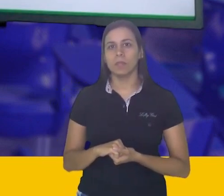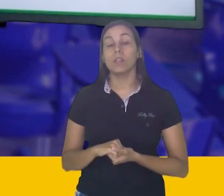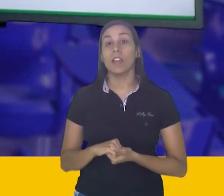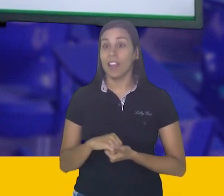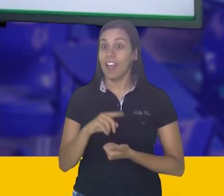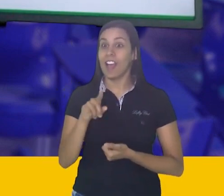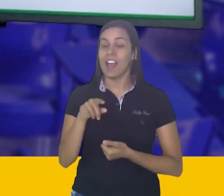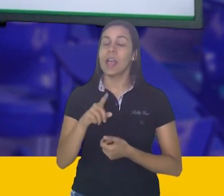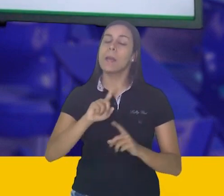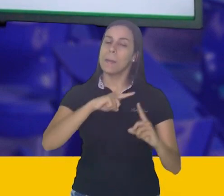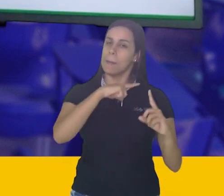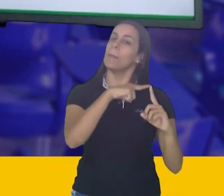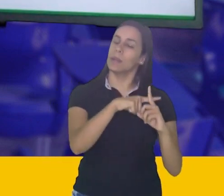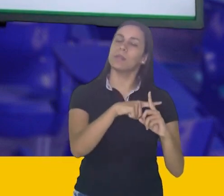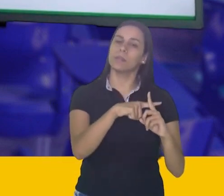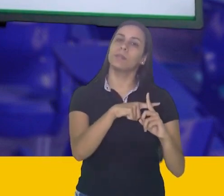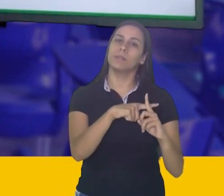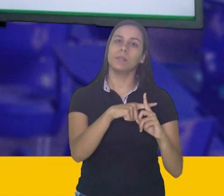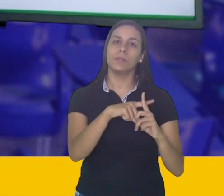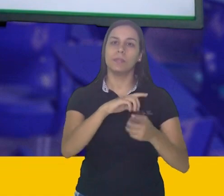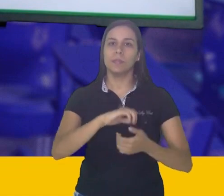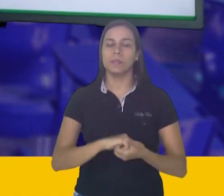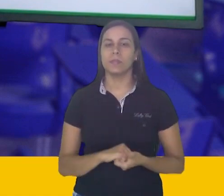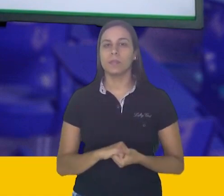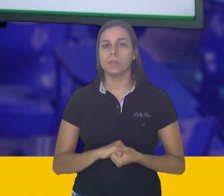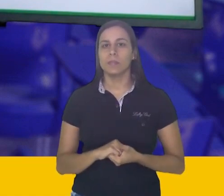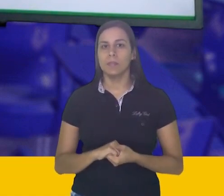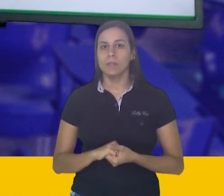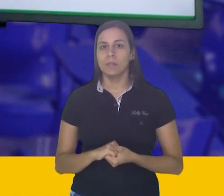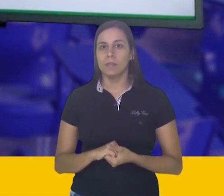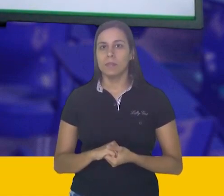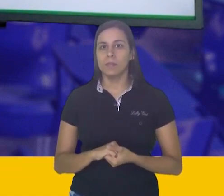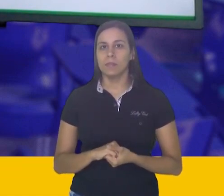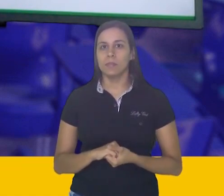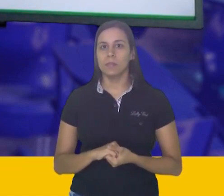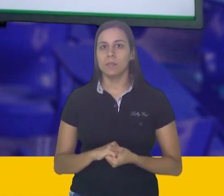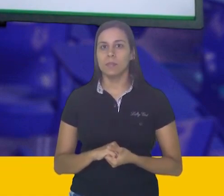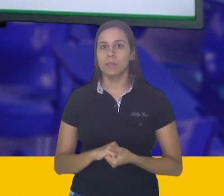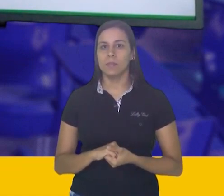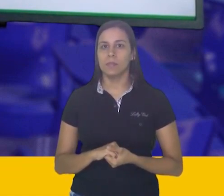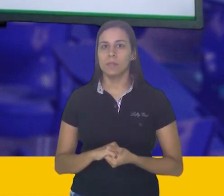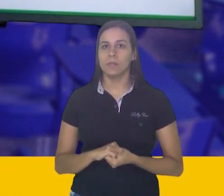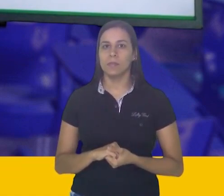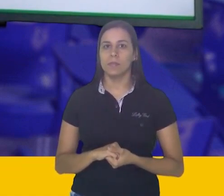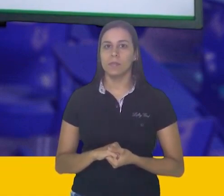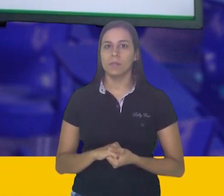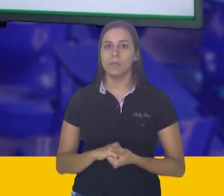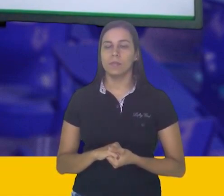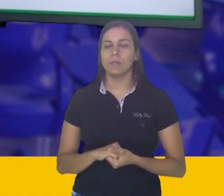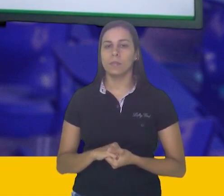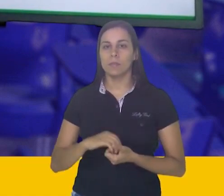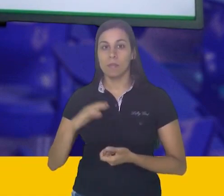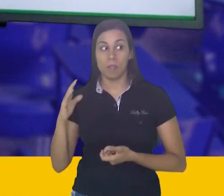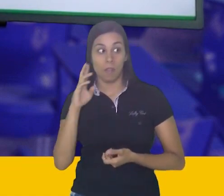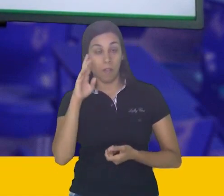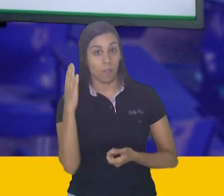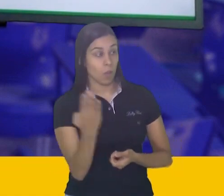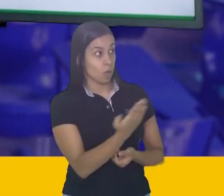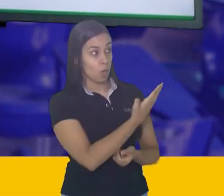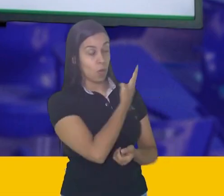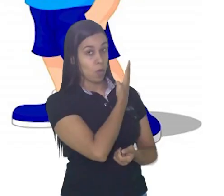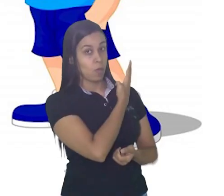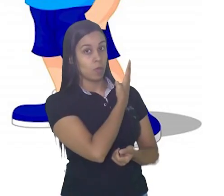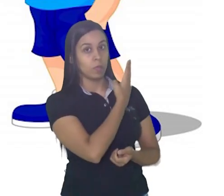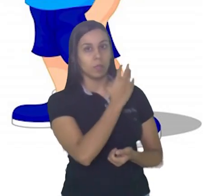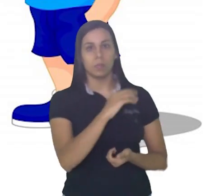Exatamente. E como é o nome dessa continha de mais? A adição. Isso mesmo. Vamos ver como é que ela vai